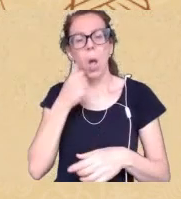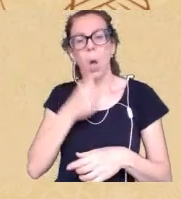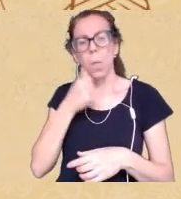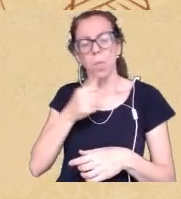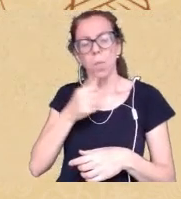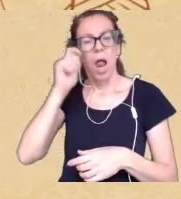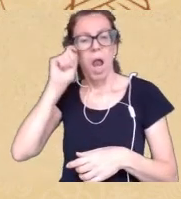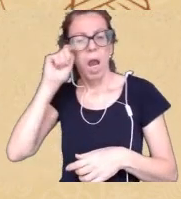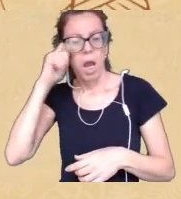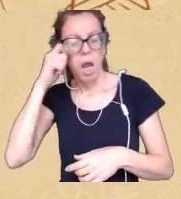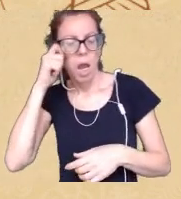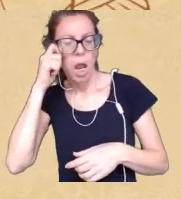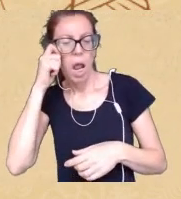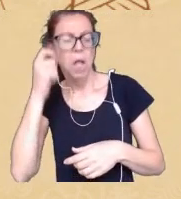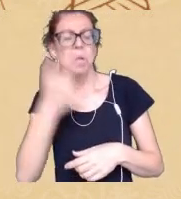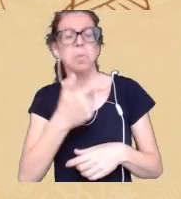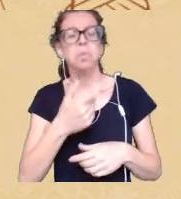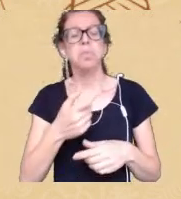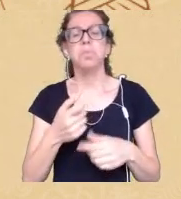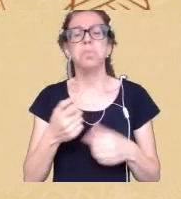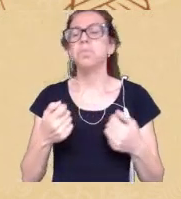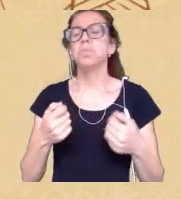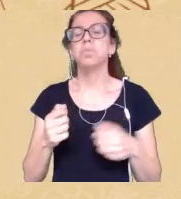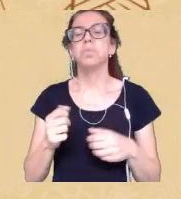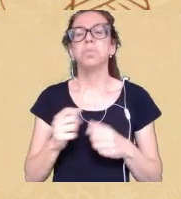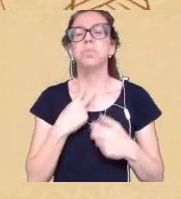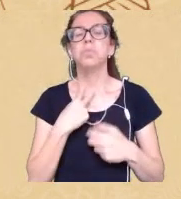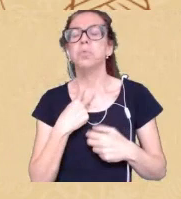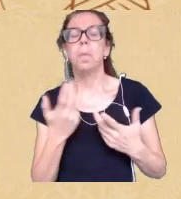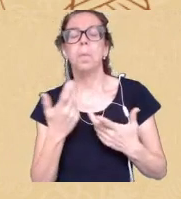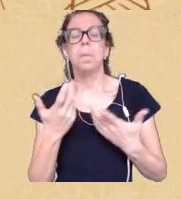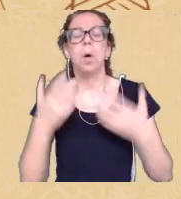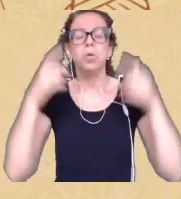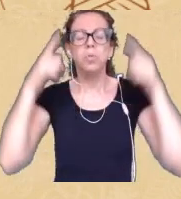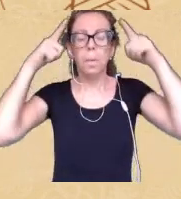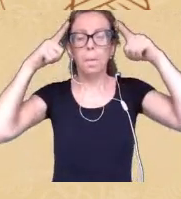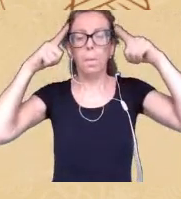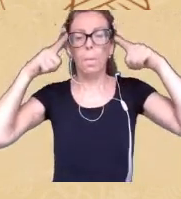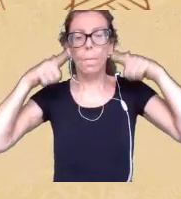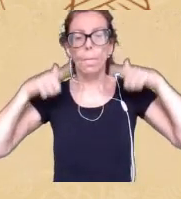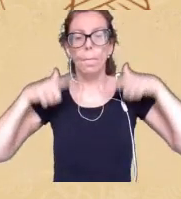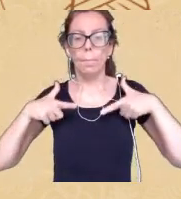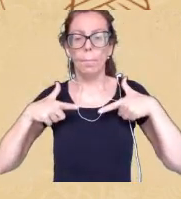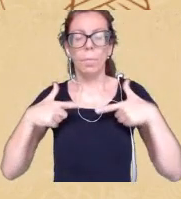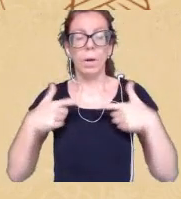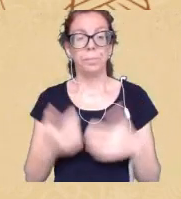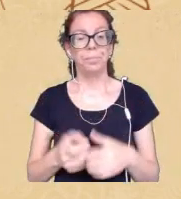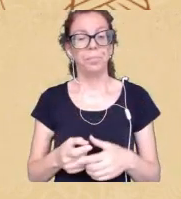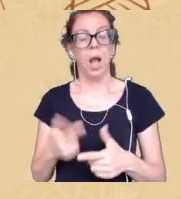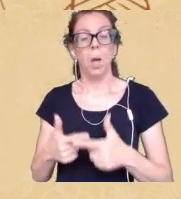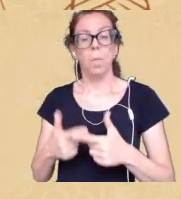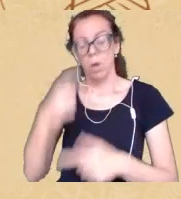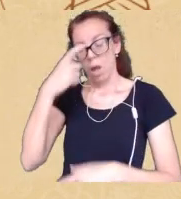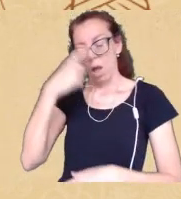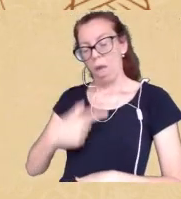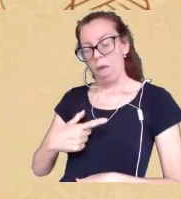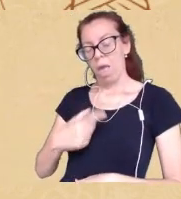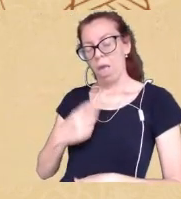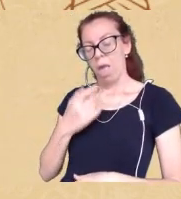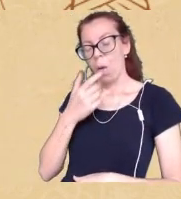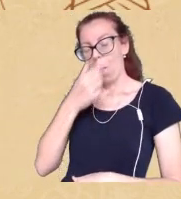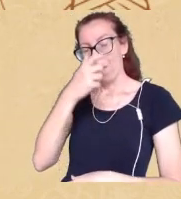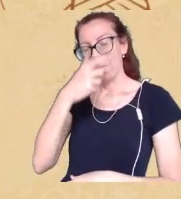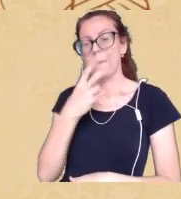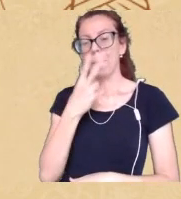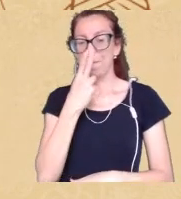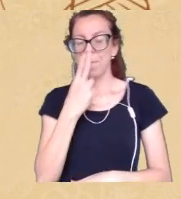quero já fiz não gosto mais acho que sou linda do jeito que eu tenho meus cabelos crespos e agora assumindo os grisalhos dele